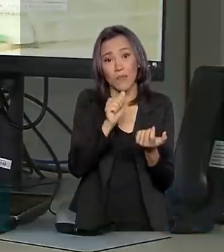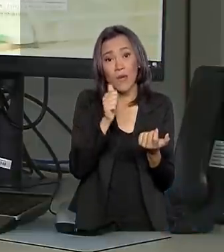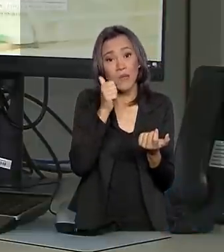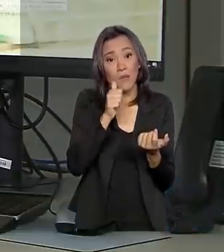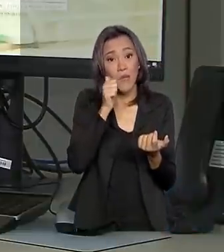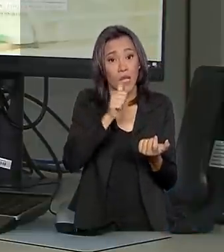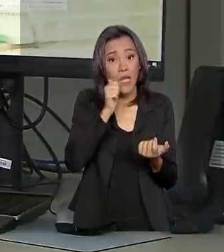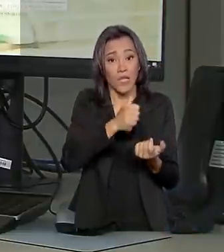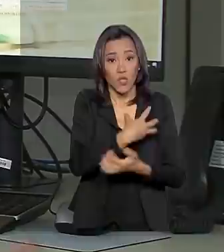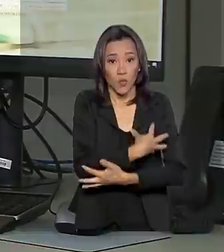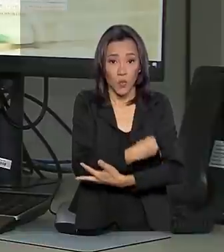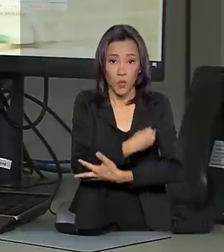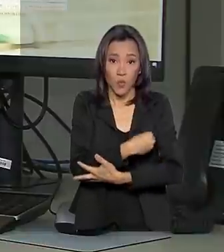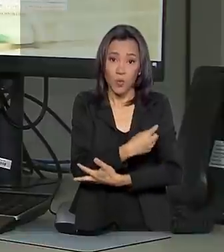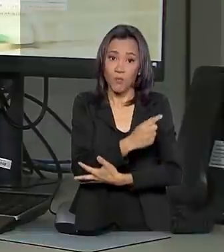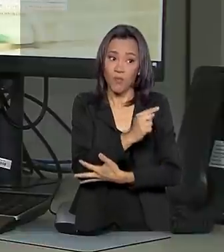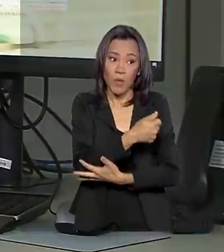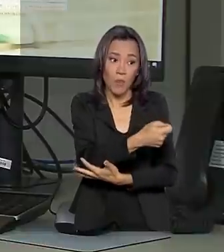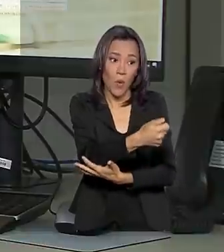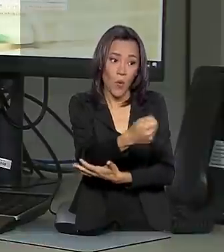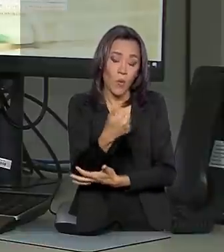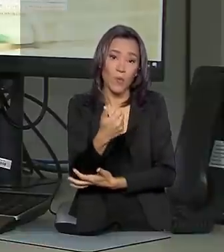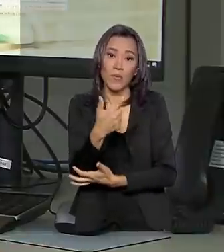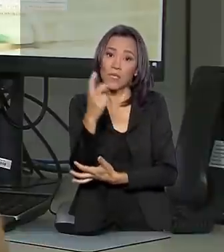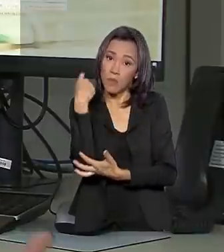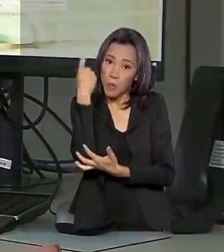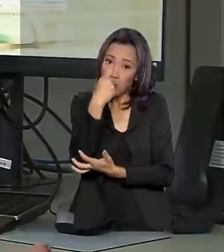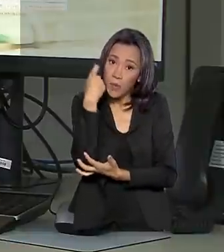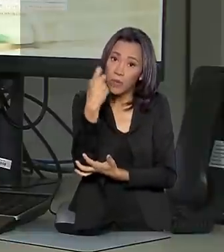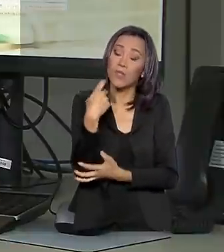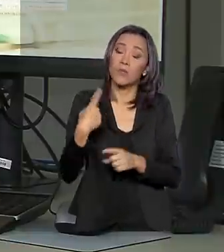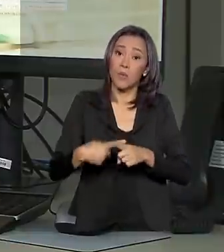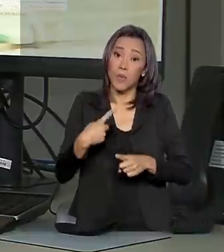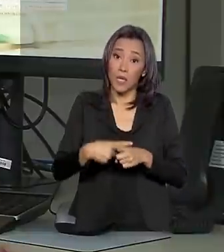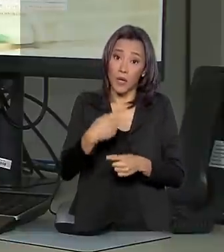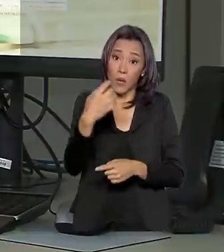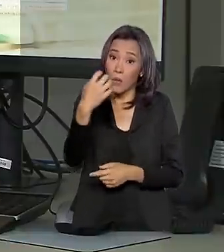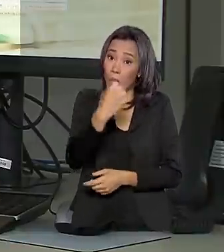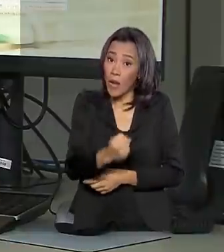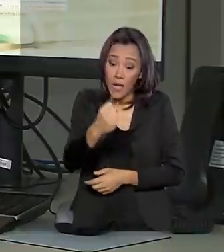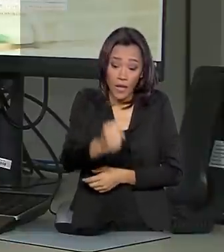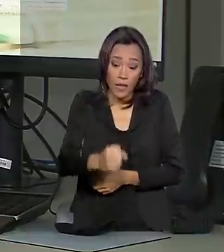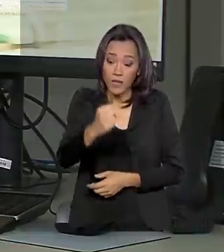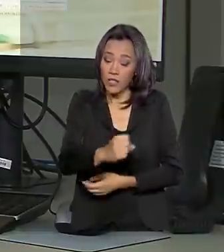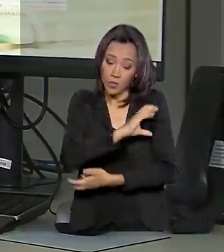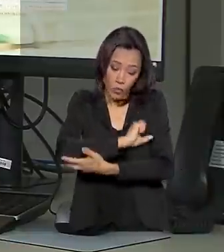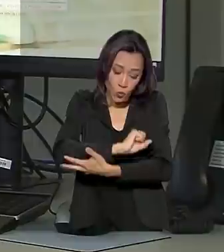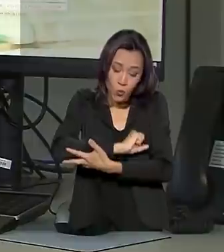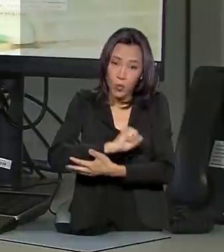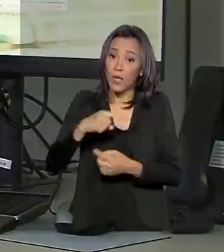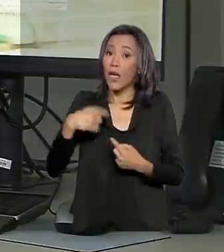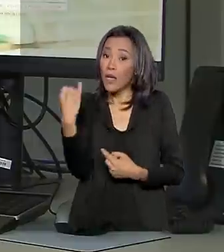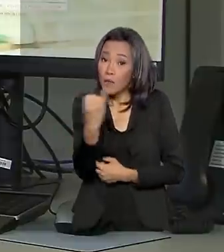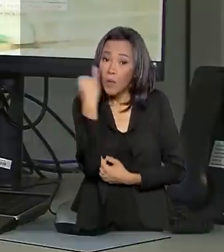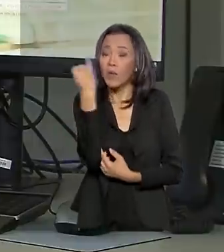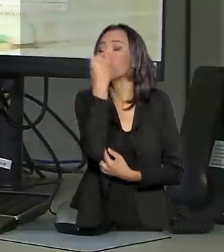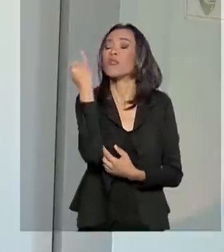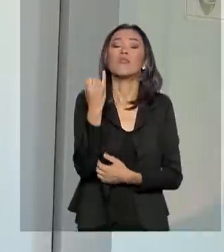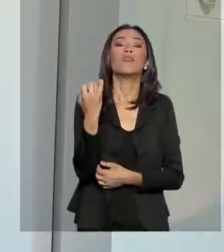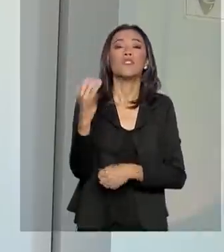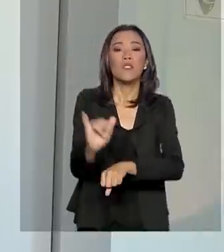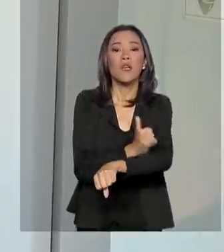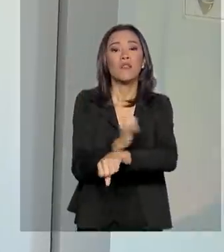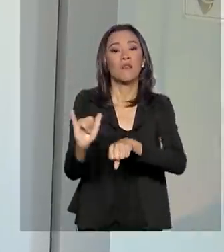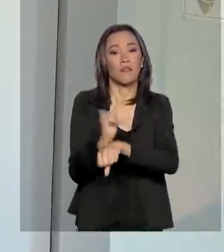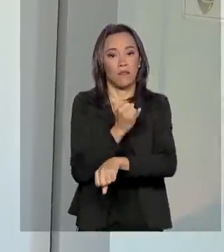amamentando. Isso é muito preocupante, porque o aleitamento materno é uma das principais estratégias de saúde pública que o Ministério adota.